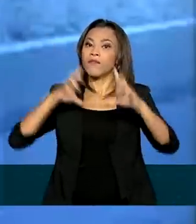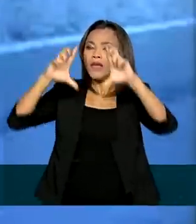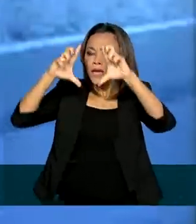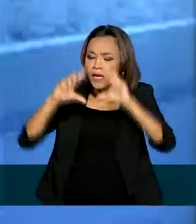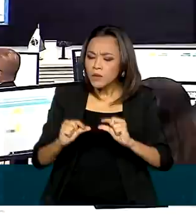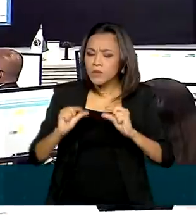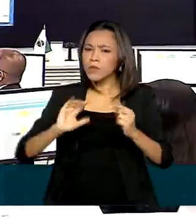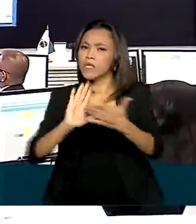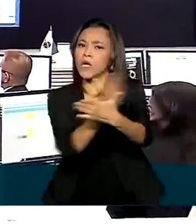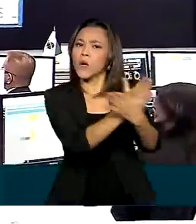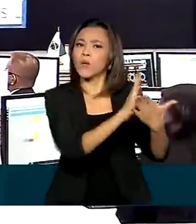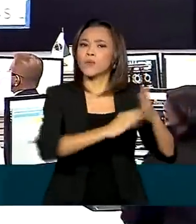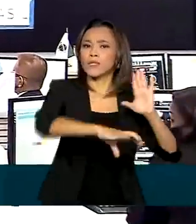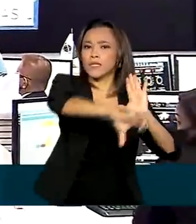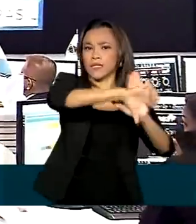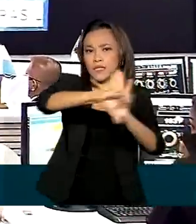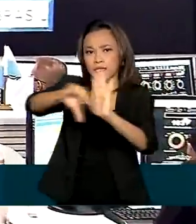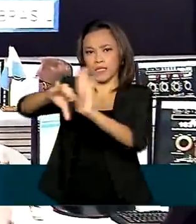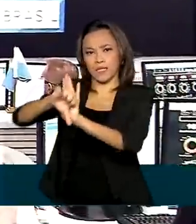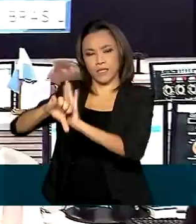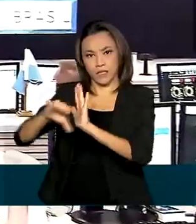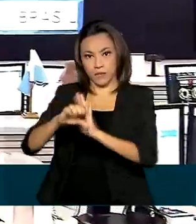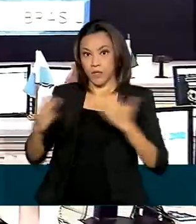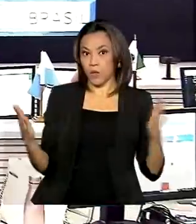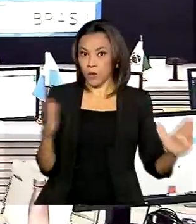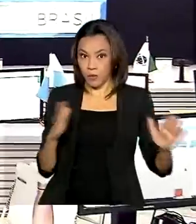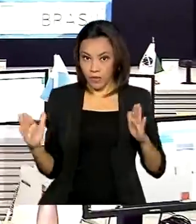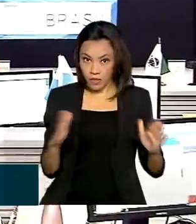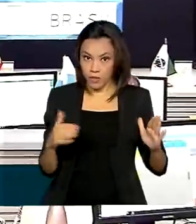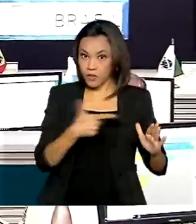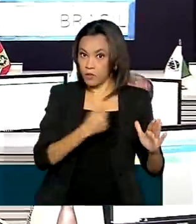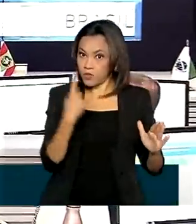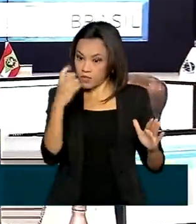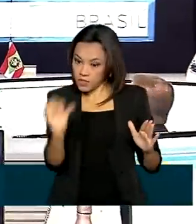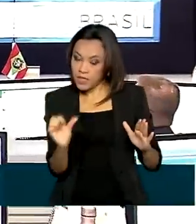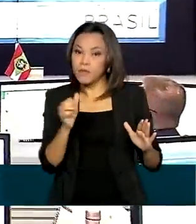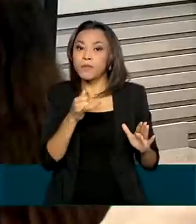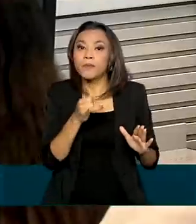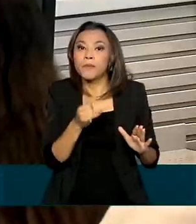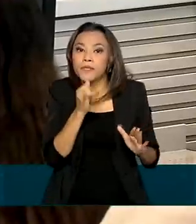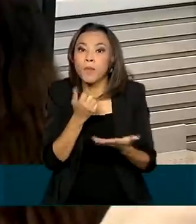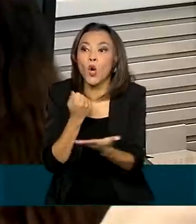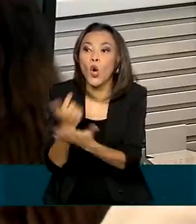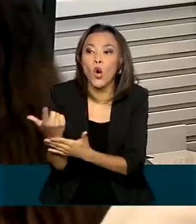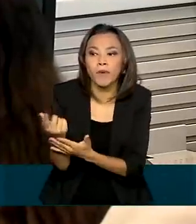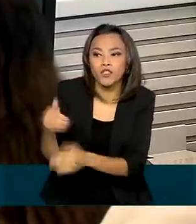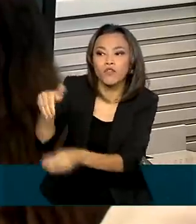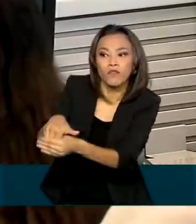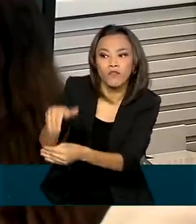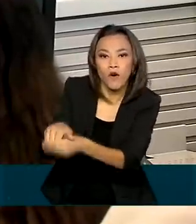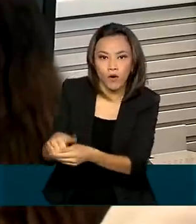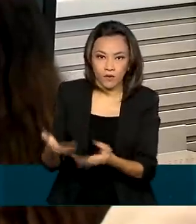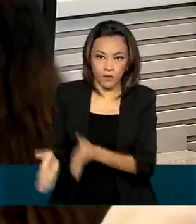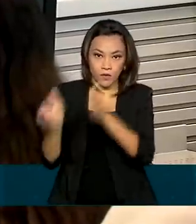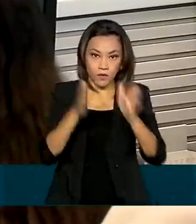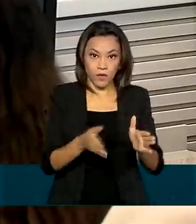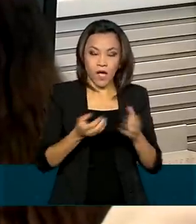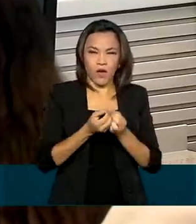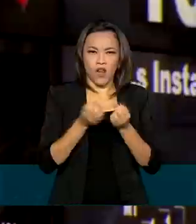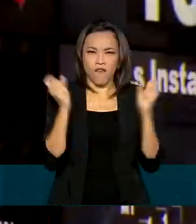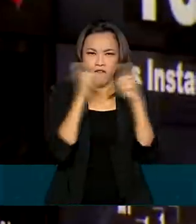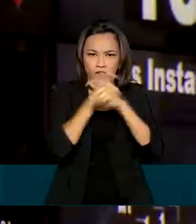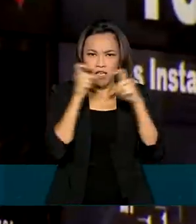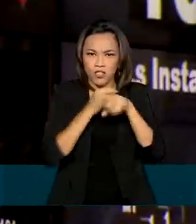tipos de crime em relação às eleições de 2016, como compra de votos. Já a disseminação de notícias